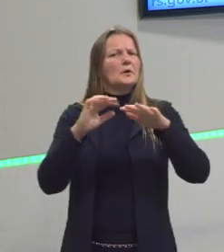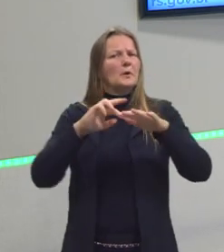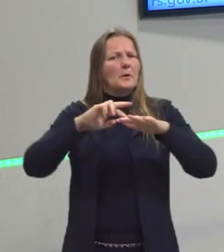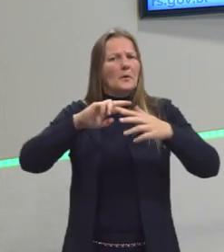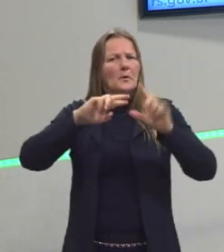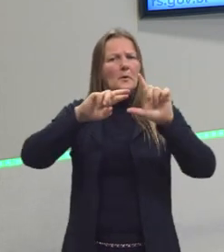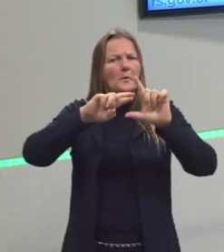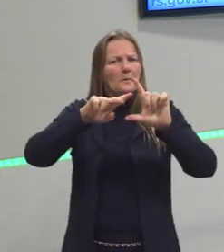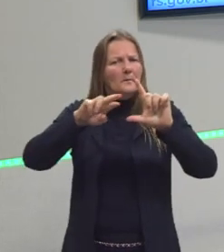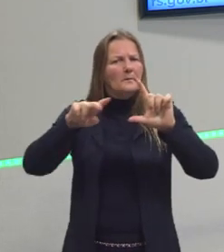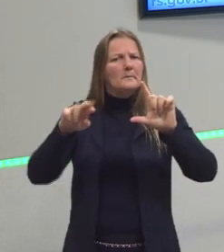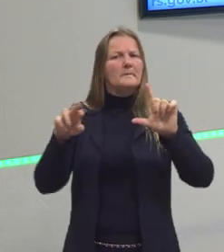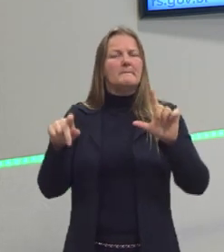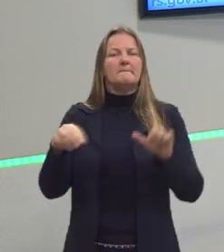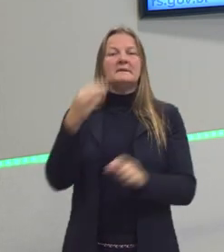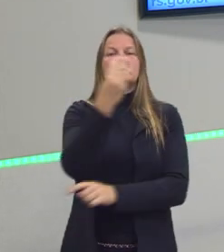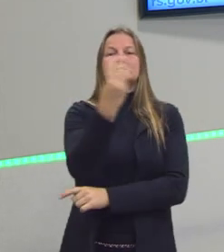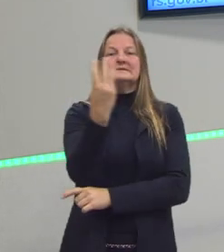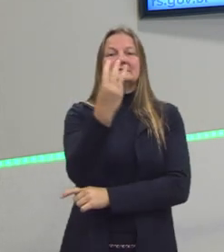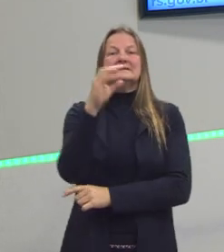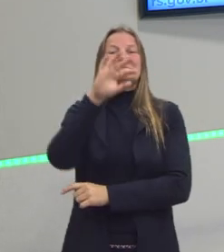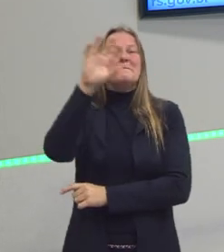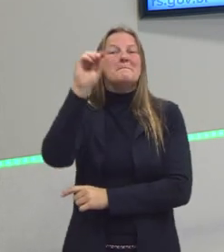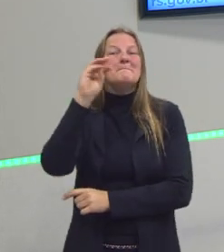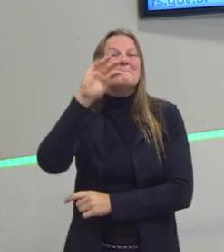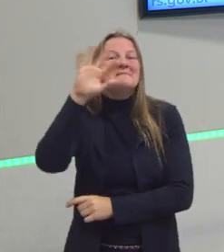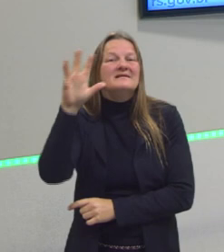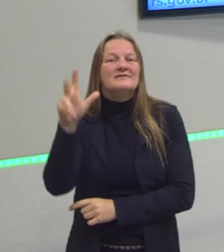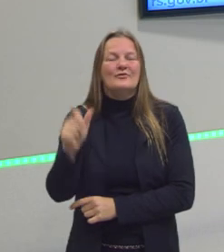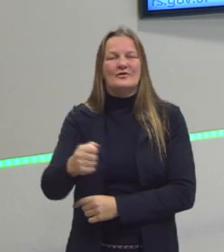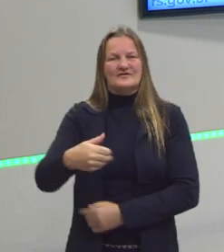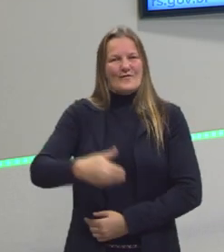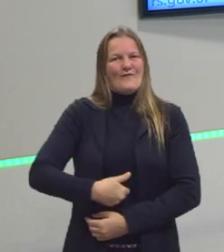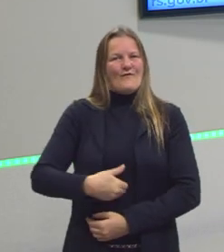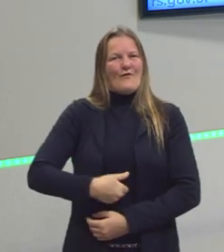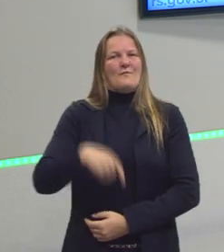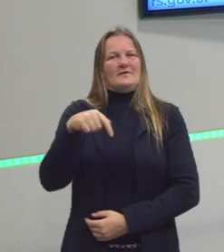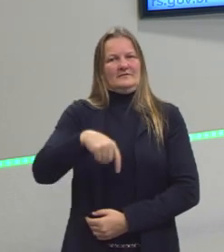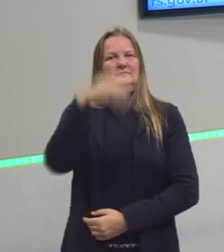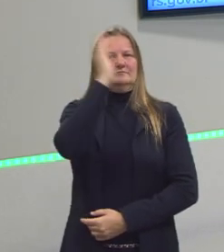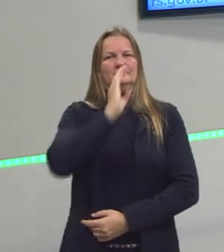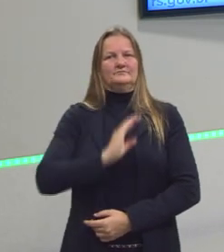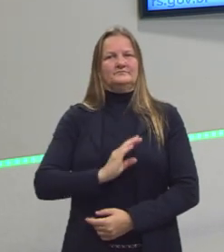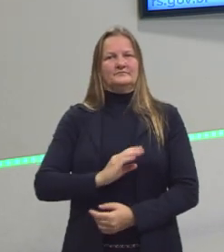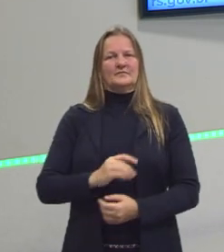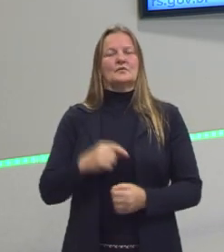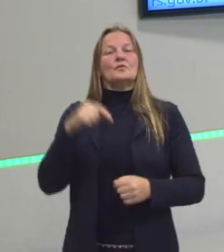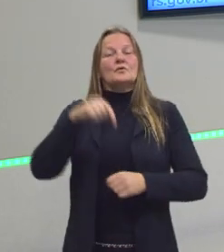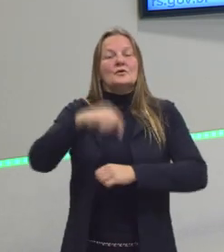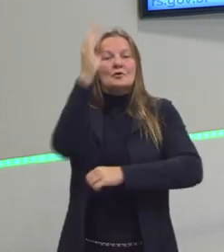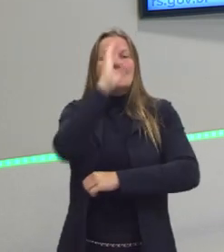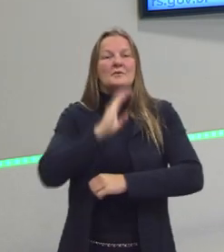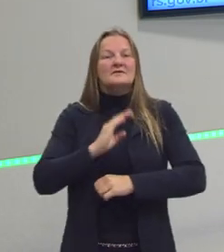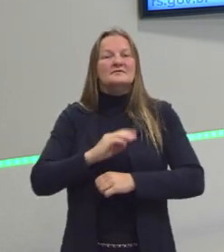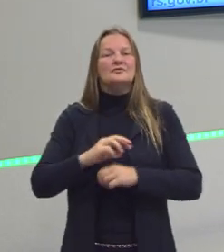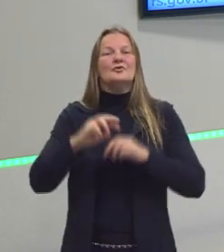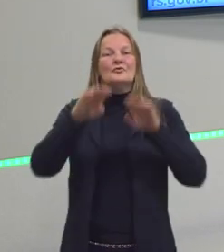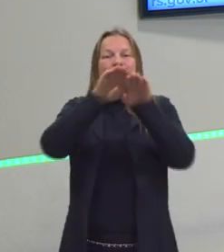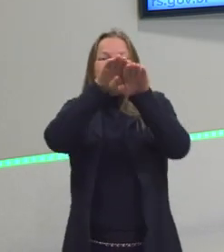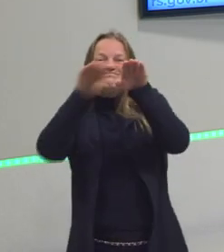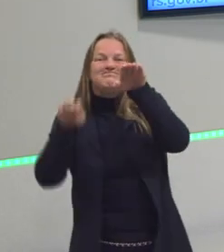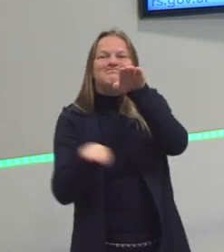33 milhões de pessoas passando fome. Então essa desigualdade, o Brasil está se mostrando um país muito